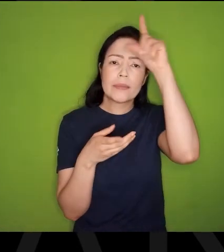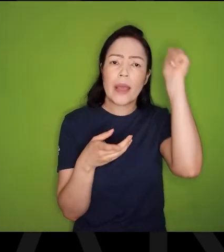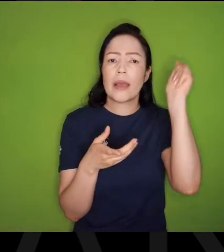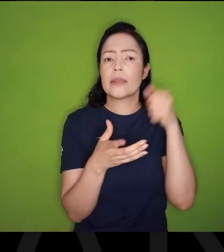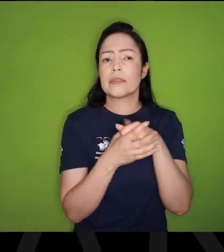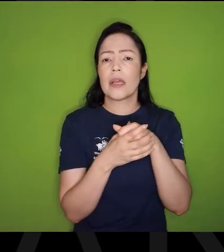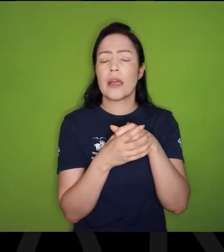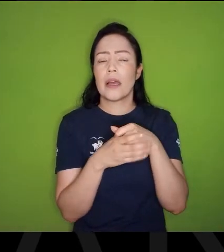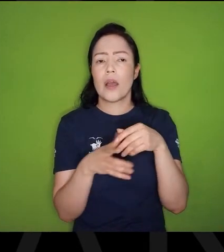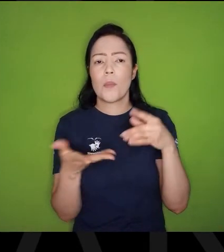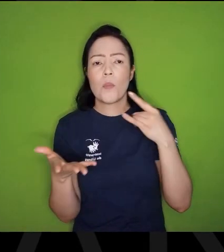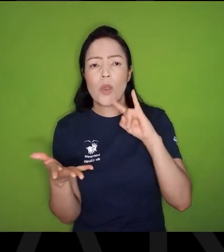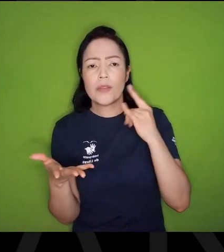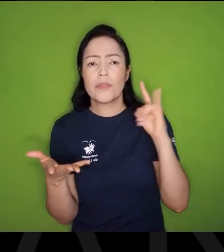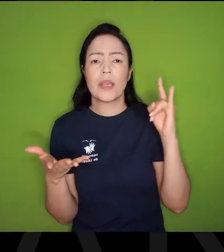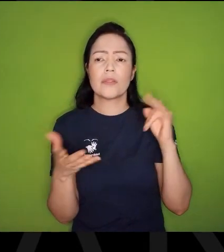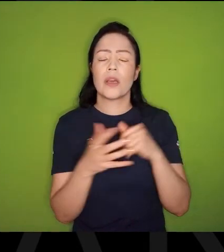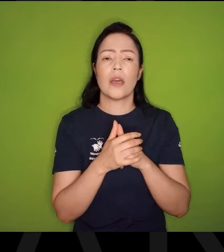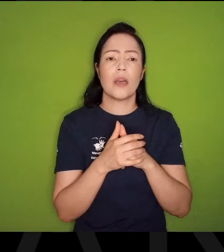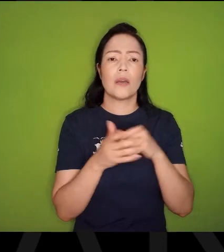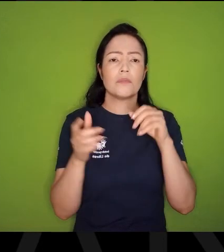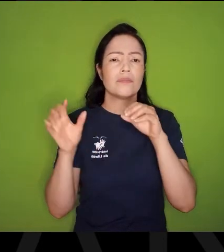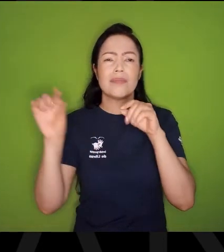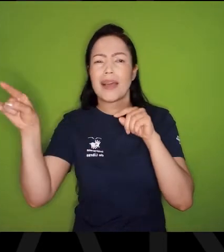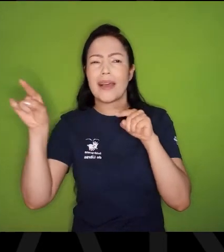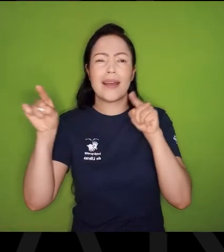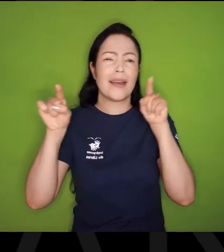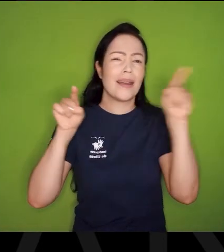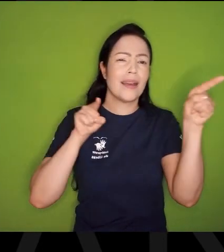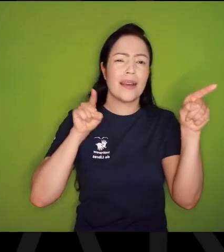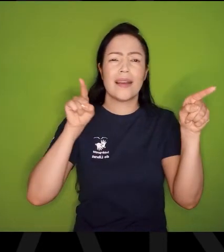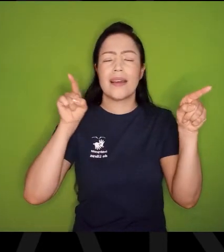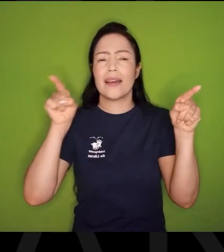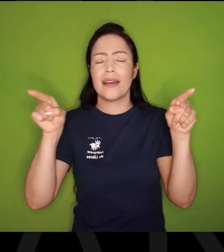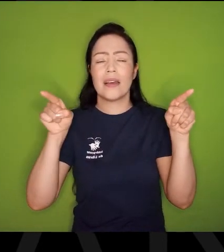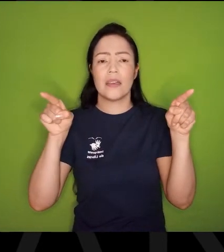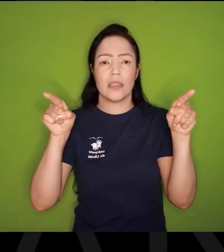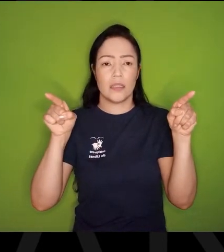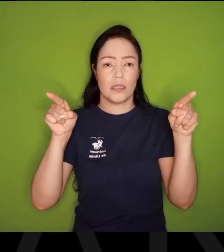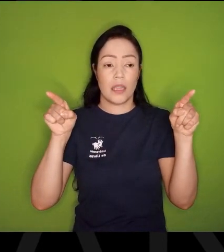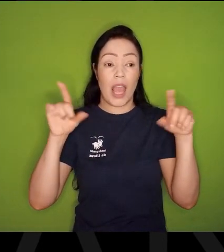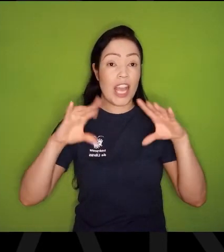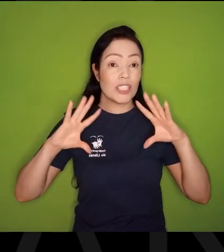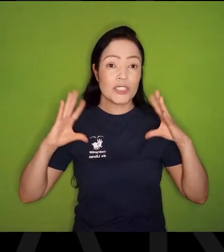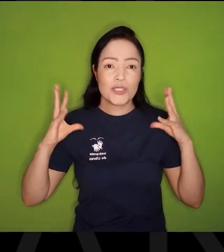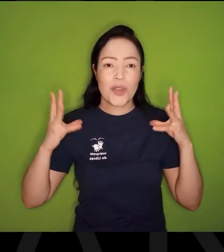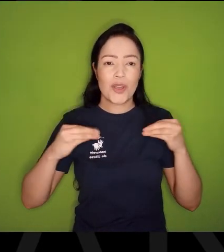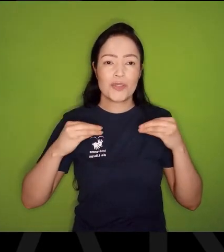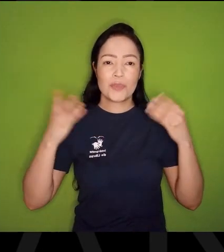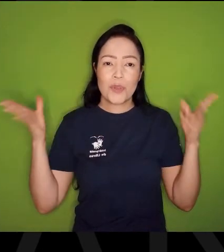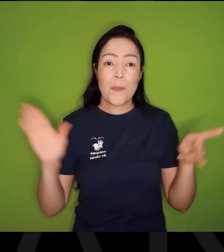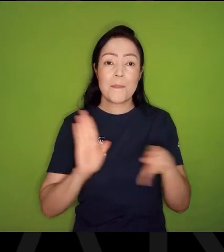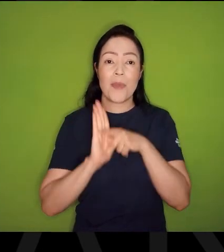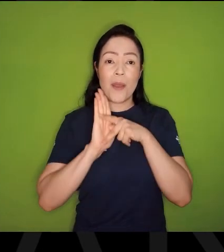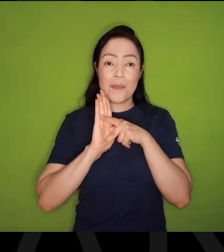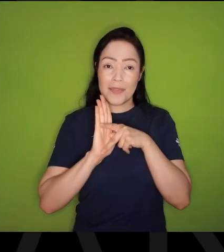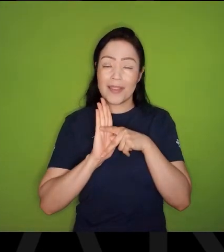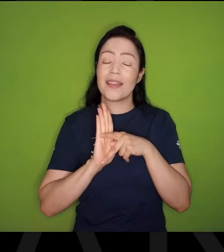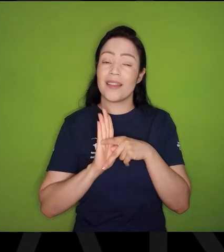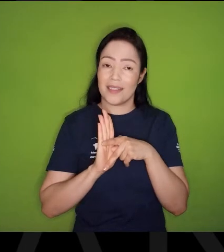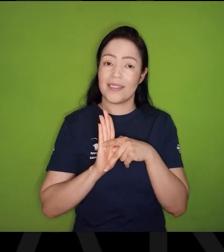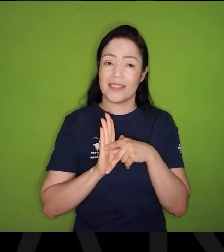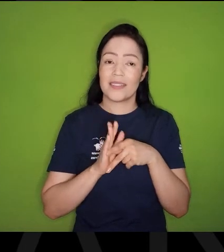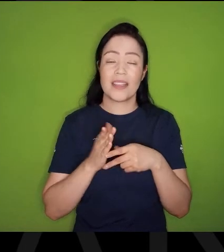lugar, Essa coisa de fique aqui, fique ali, Eu acho que, Quando a gente perceber que é todo mundo periferia, Dependendo